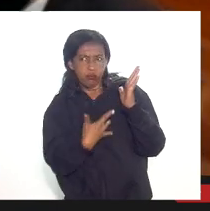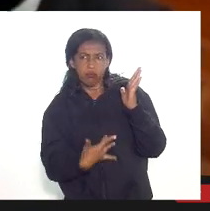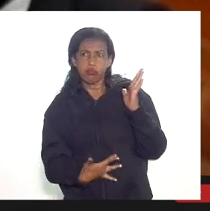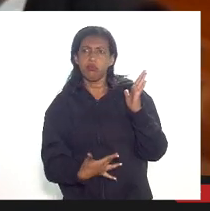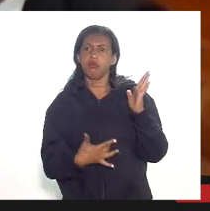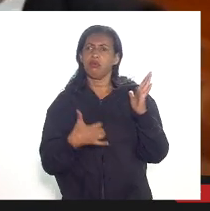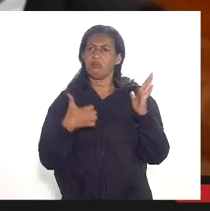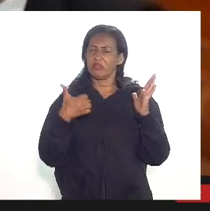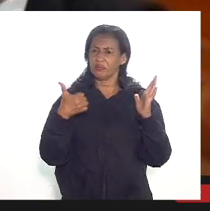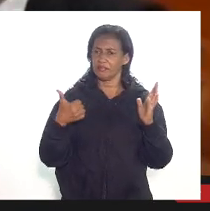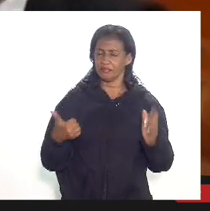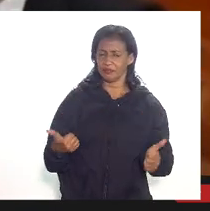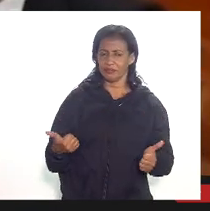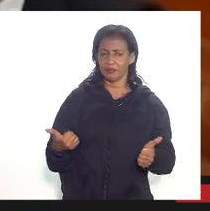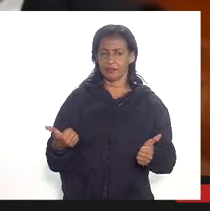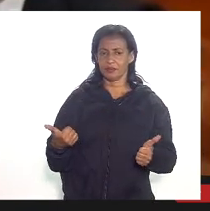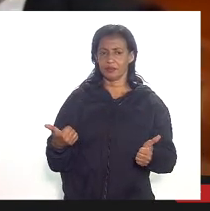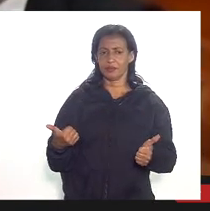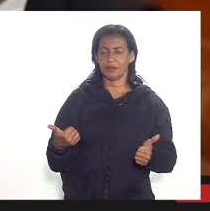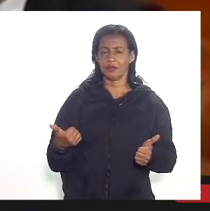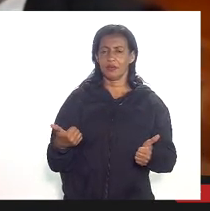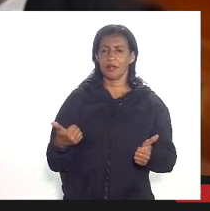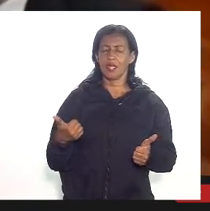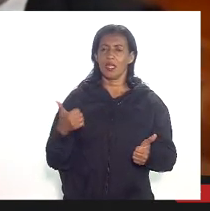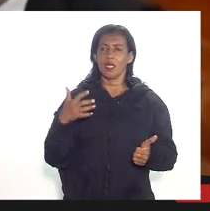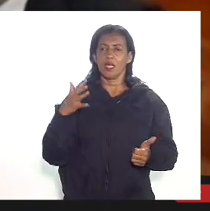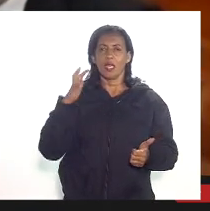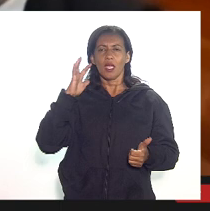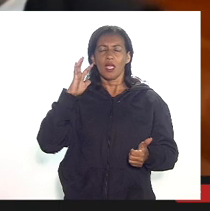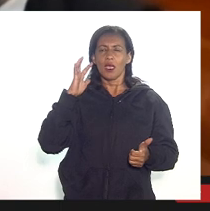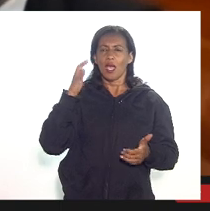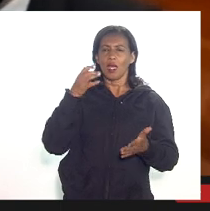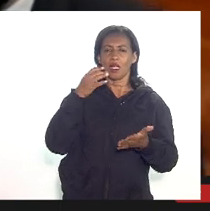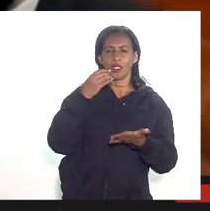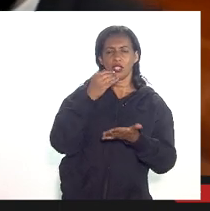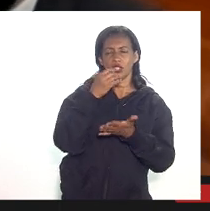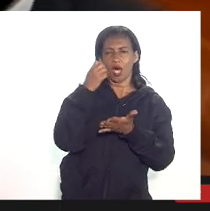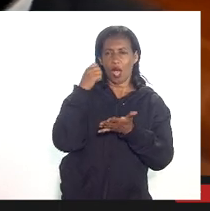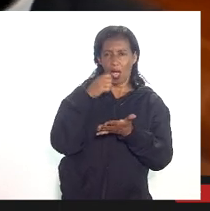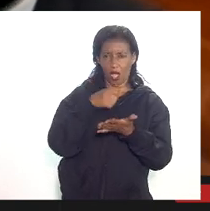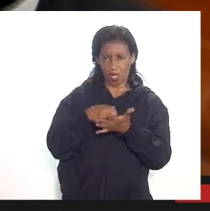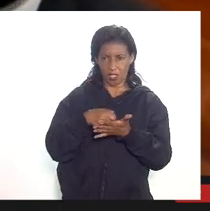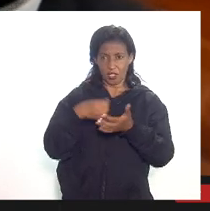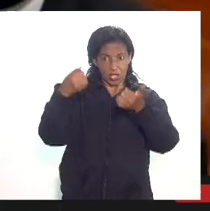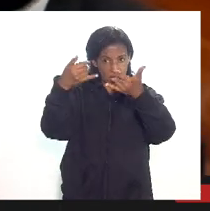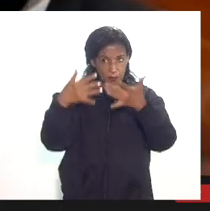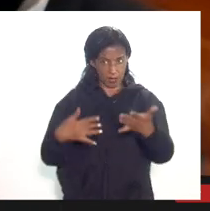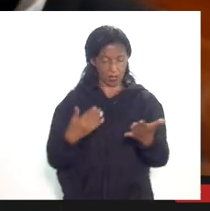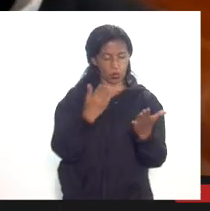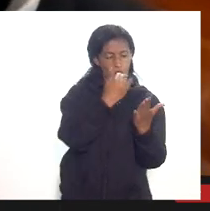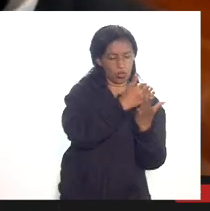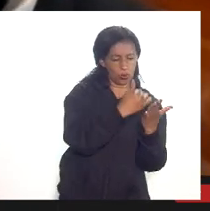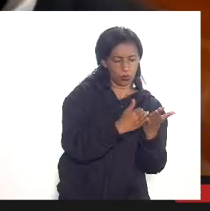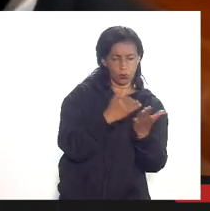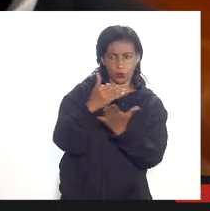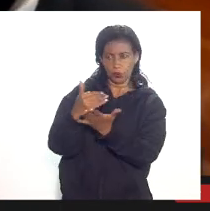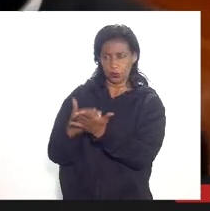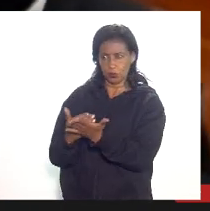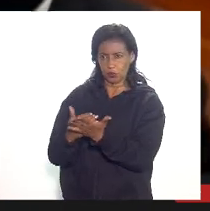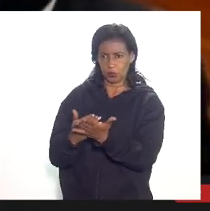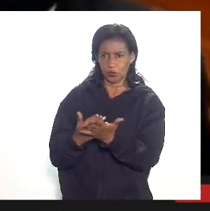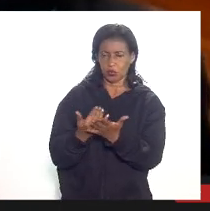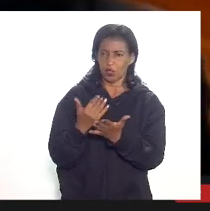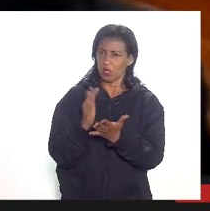em relação às auditorias da ANP foi citada que a ANP só não tem